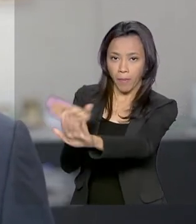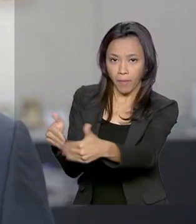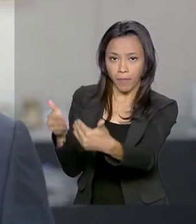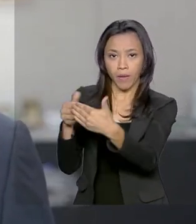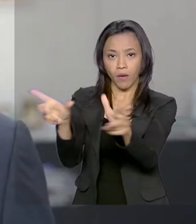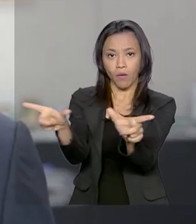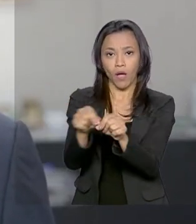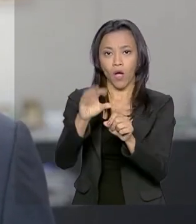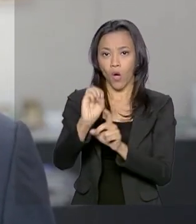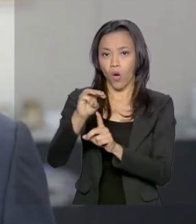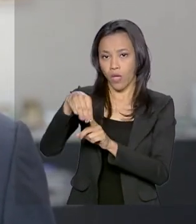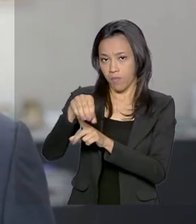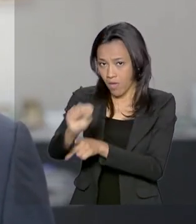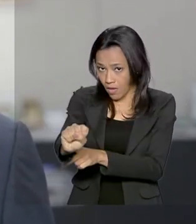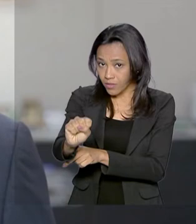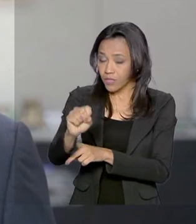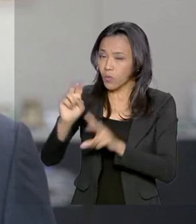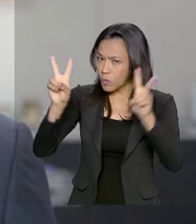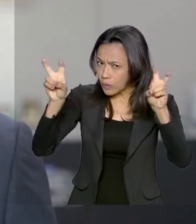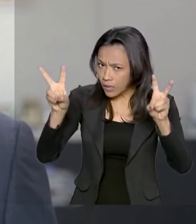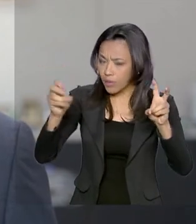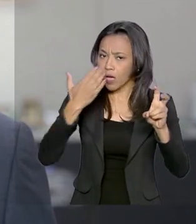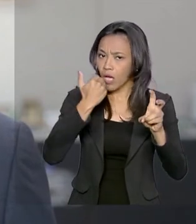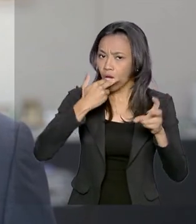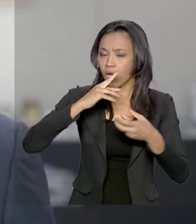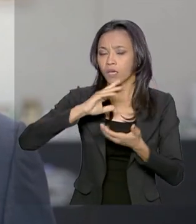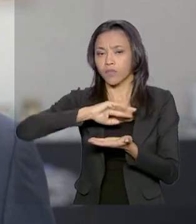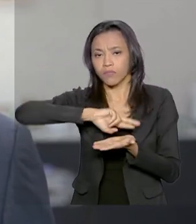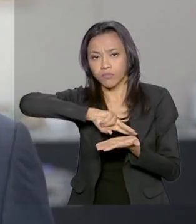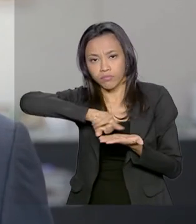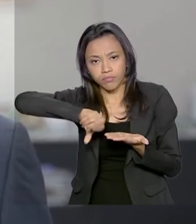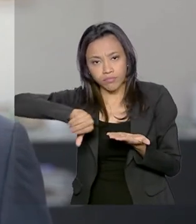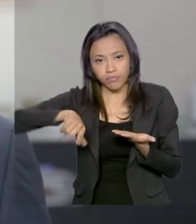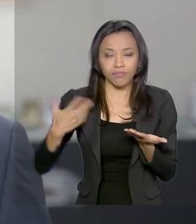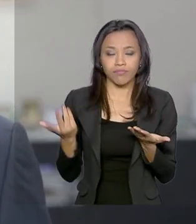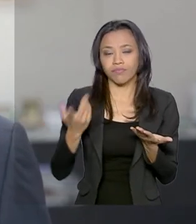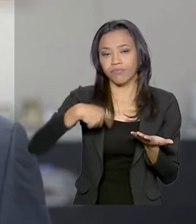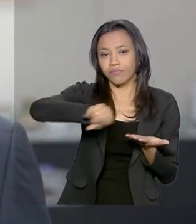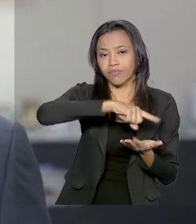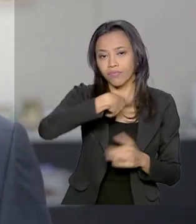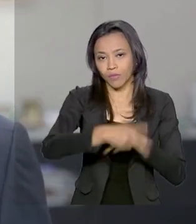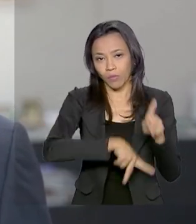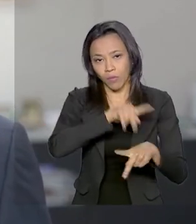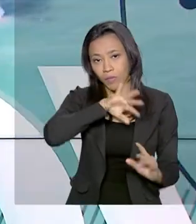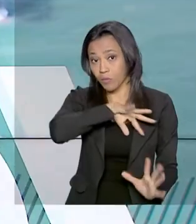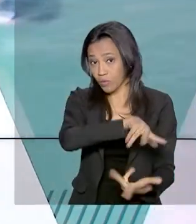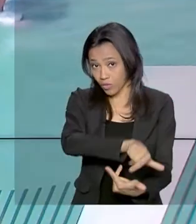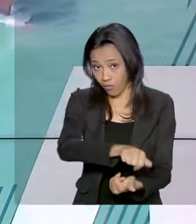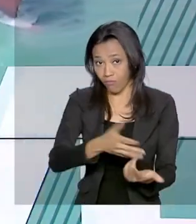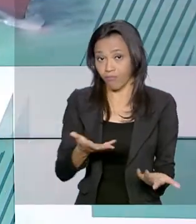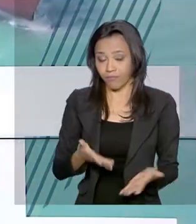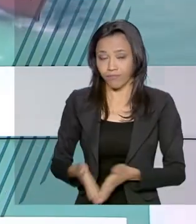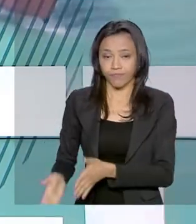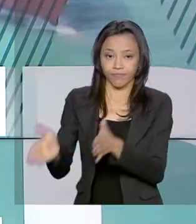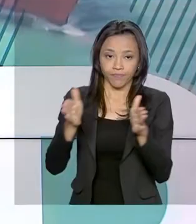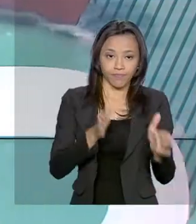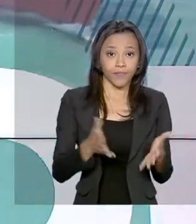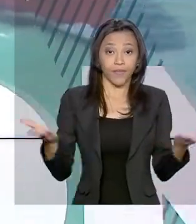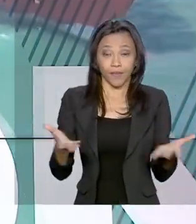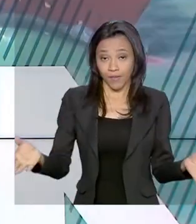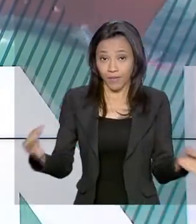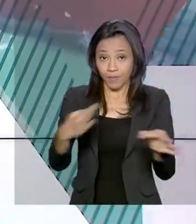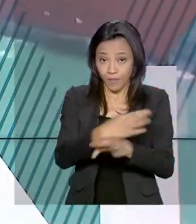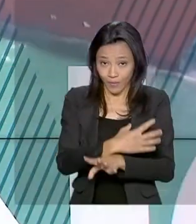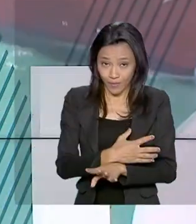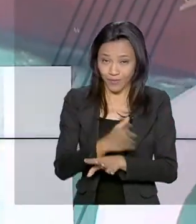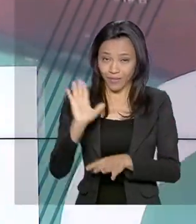quando o assunto é nutrição e alimentação da população mundial. E o governo agora